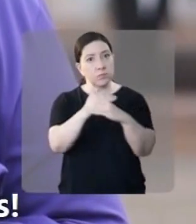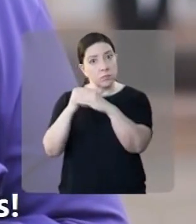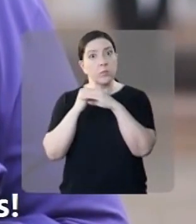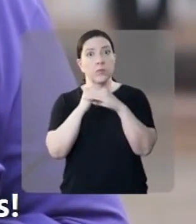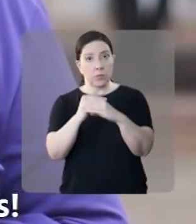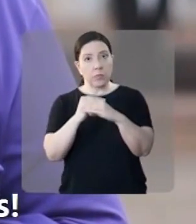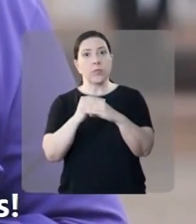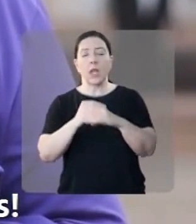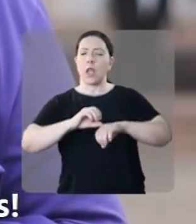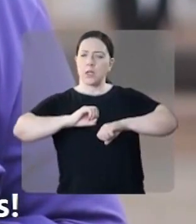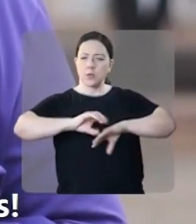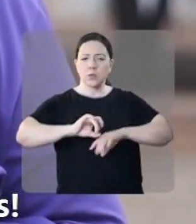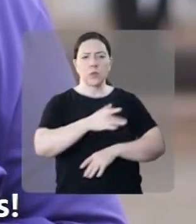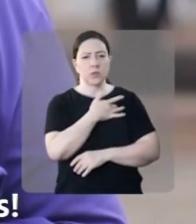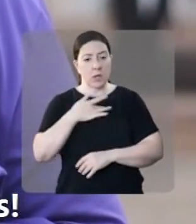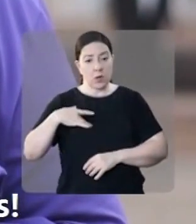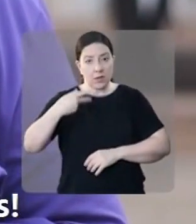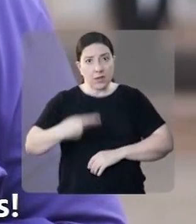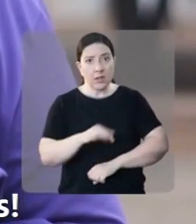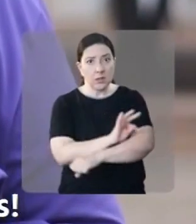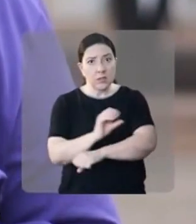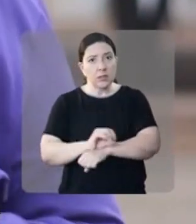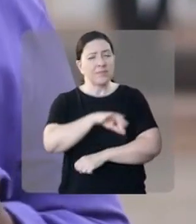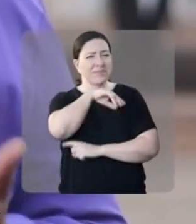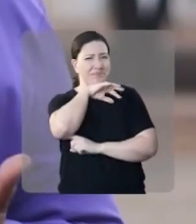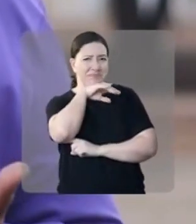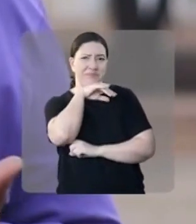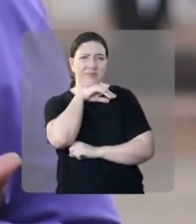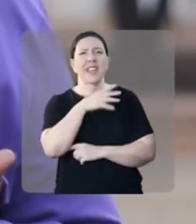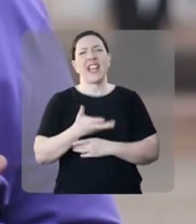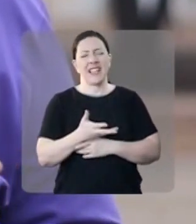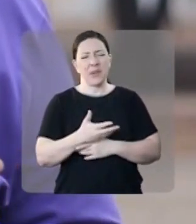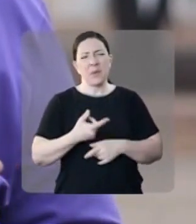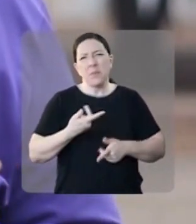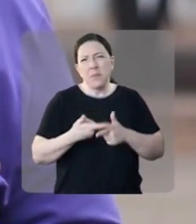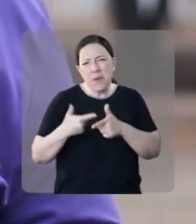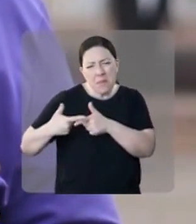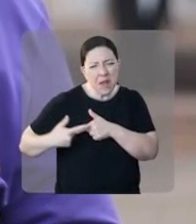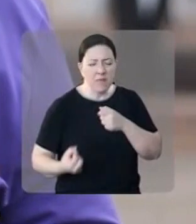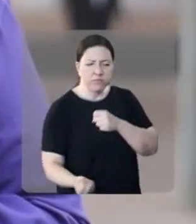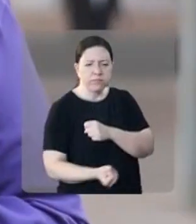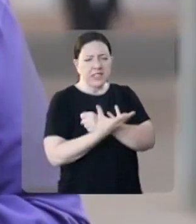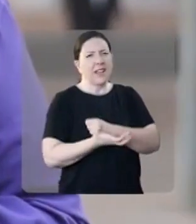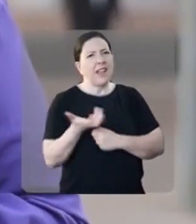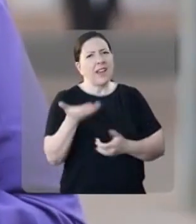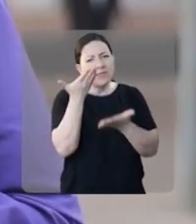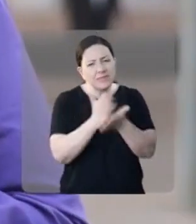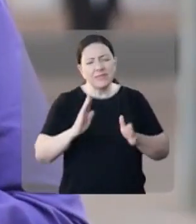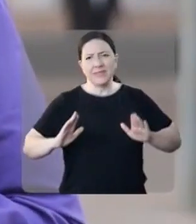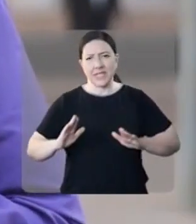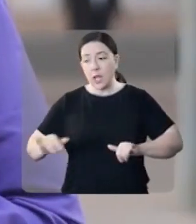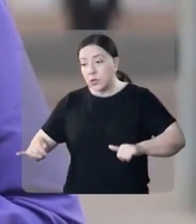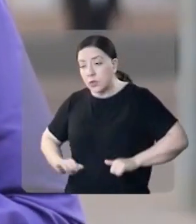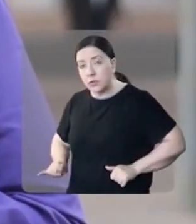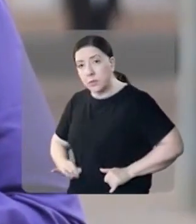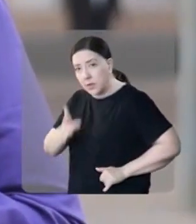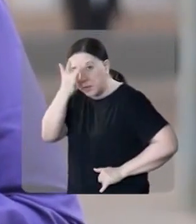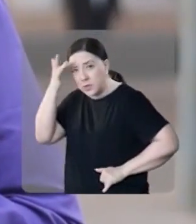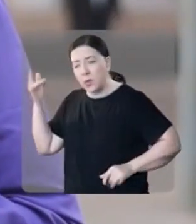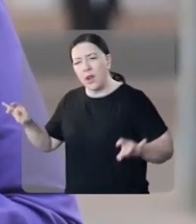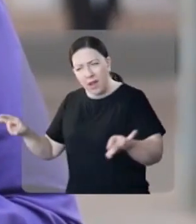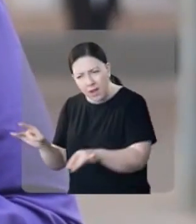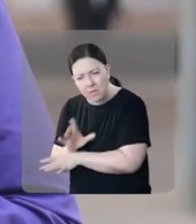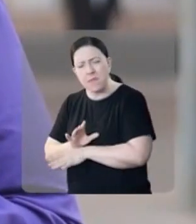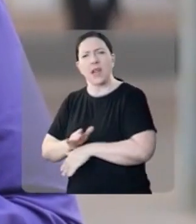educação e a saúde do Tocantins são precárias. Queremos dar um basta nos escândalos de corrupção e a indiferença com o sofrimento das pessoas